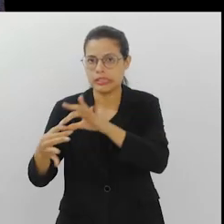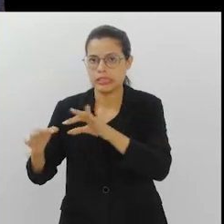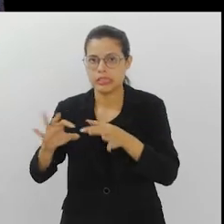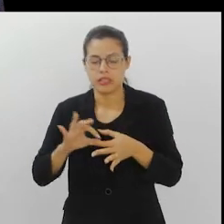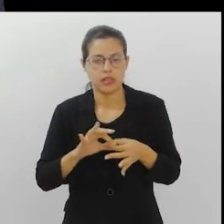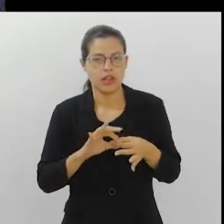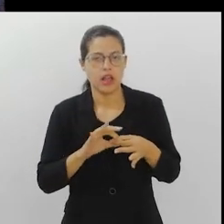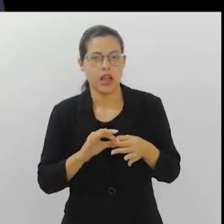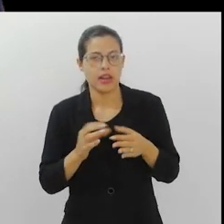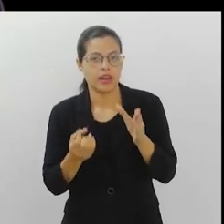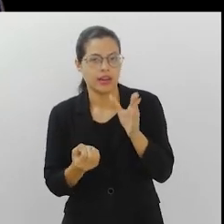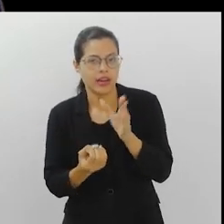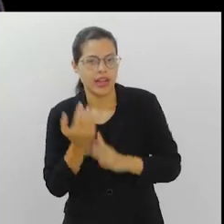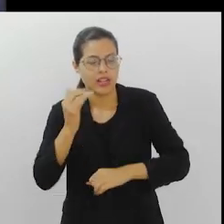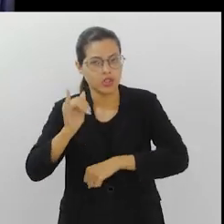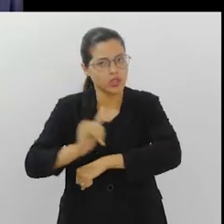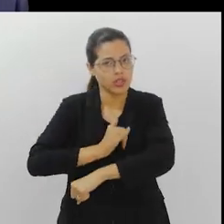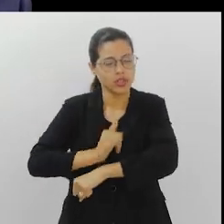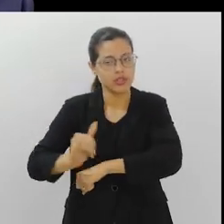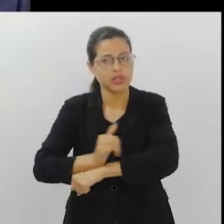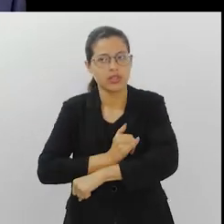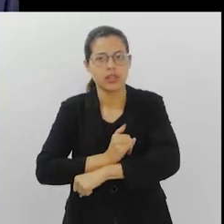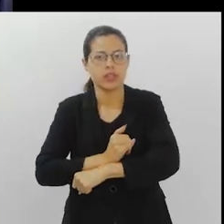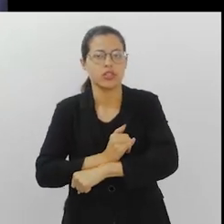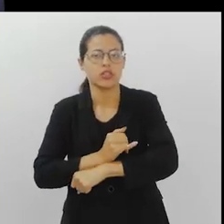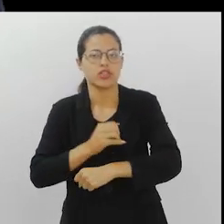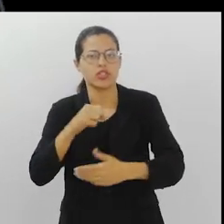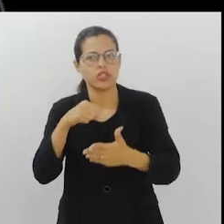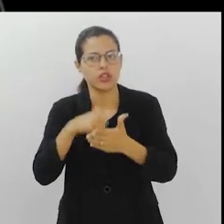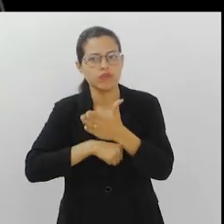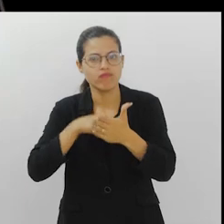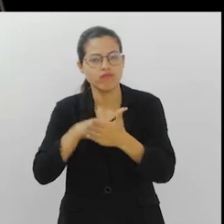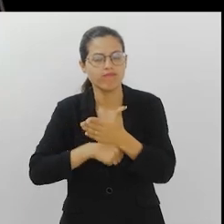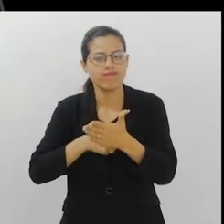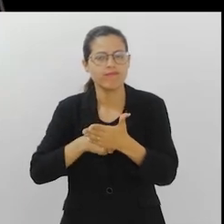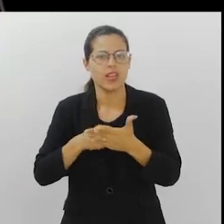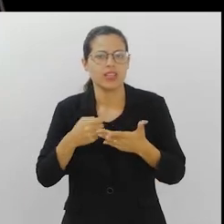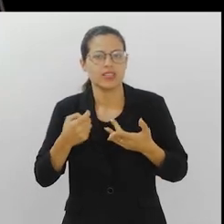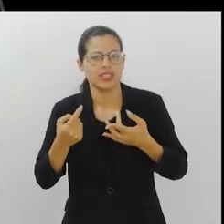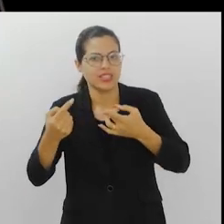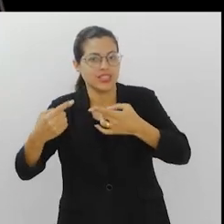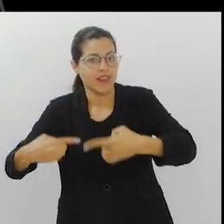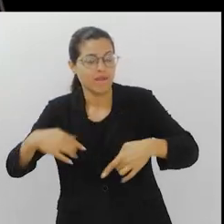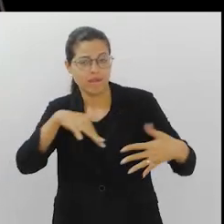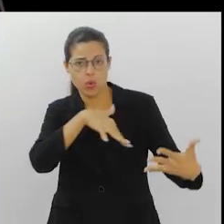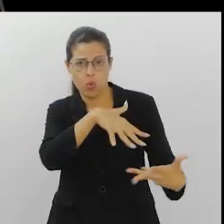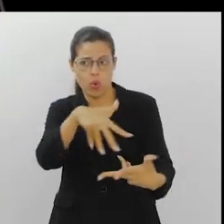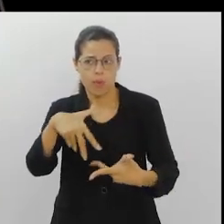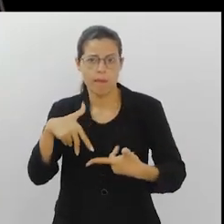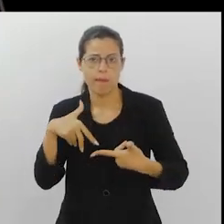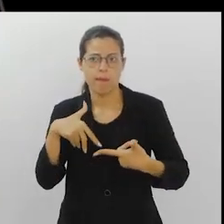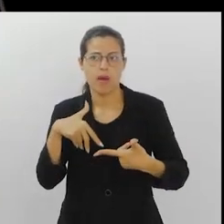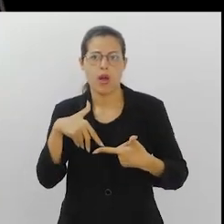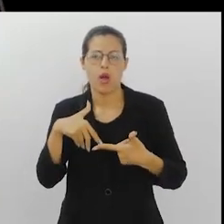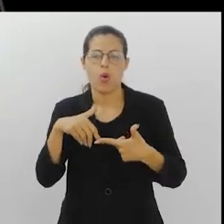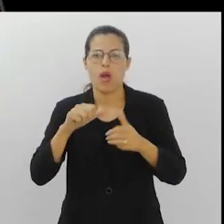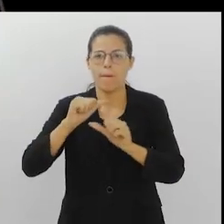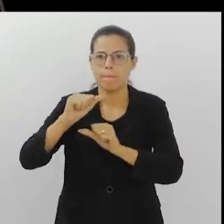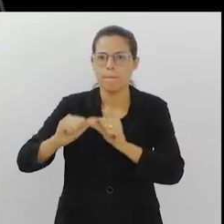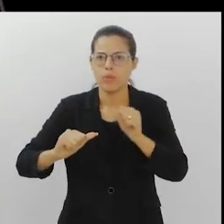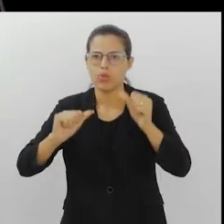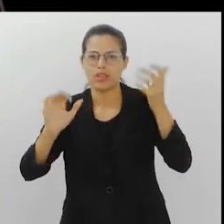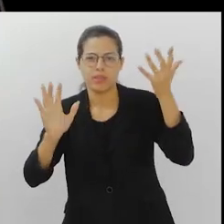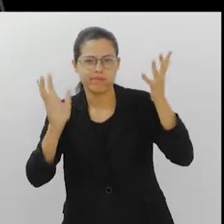Para que a gente crie um instrumento capaz de lutar contra desafios globais, como a mudança